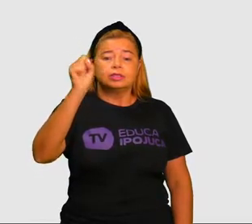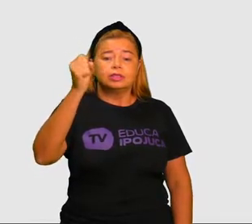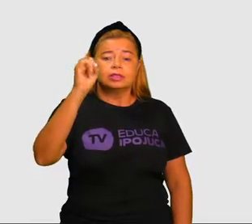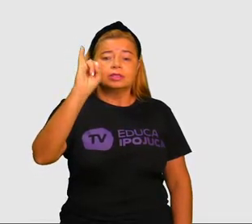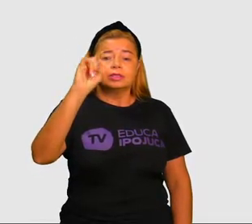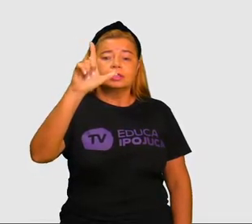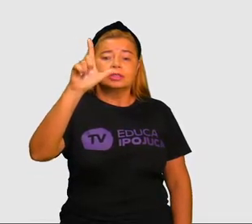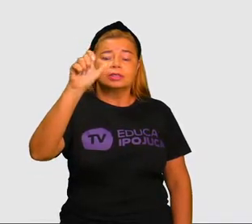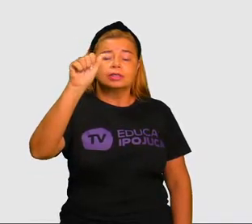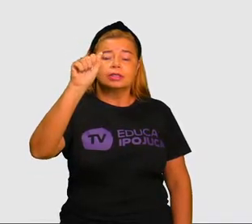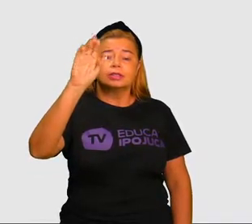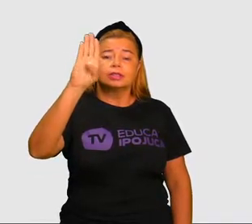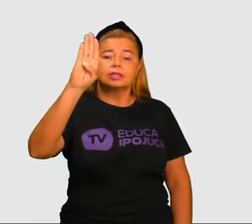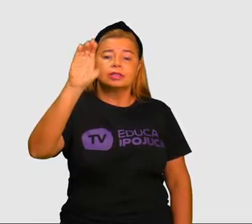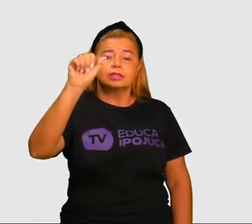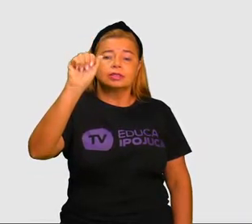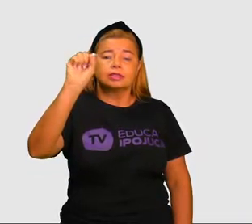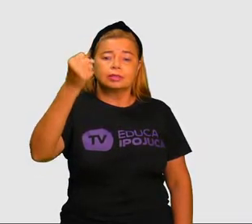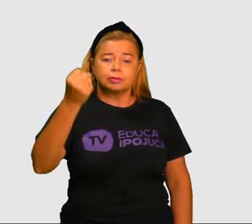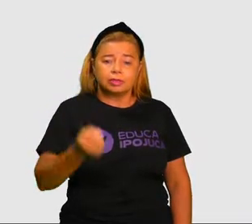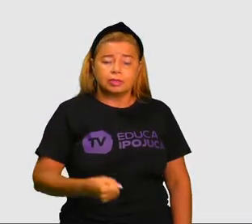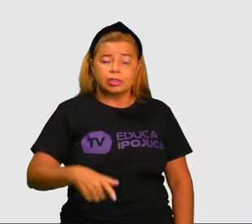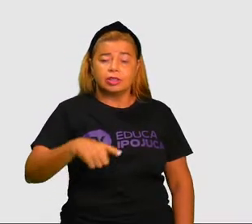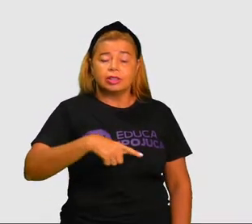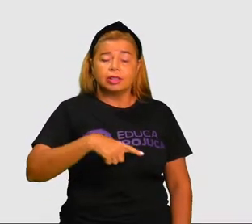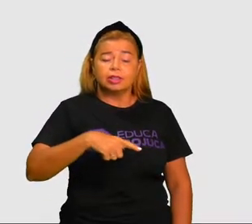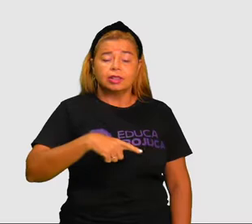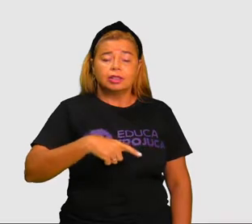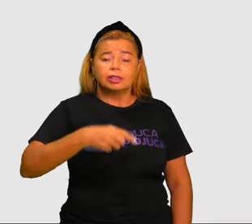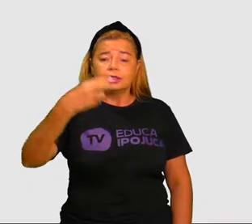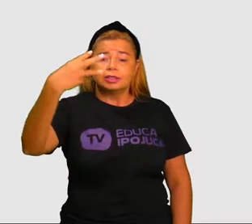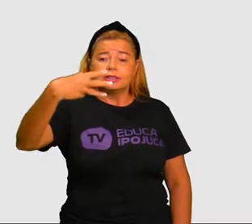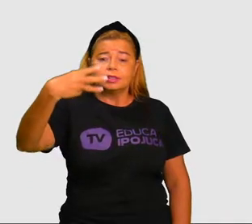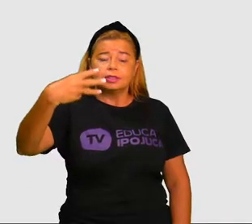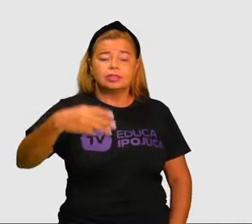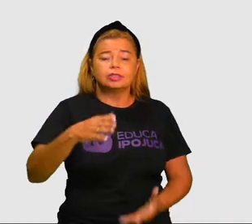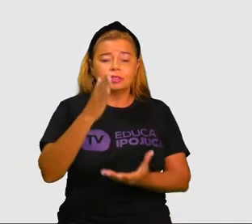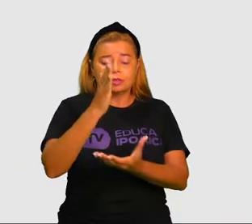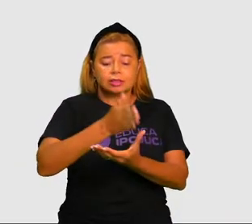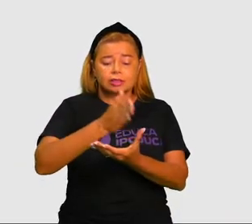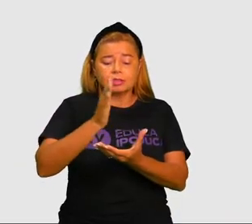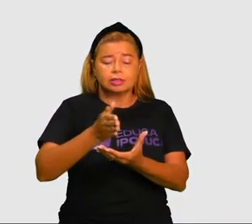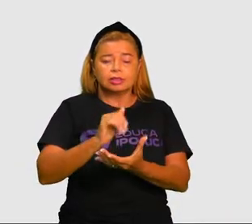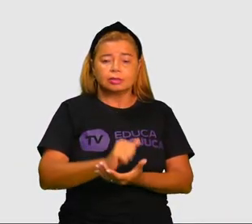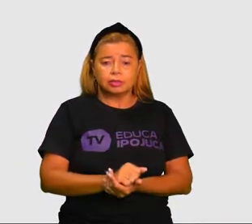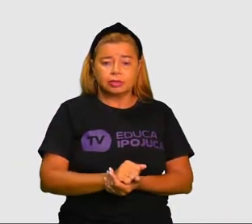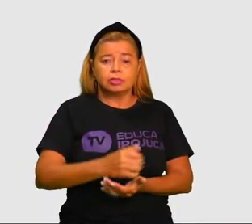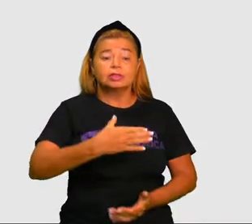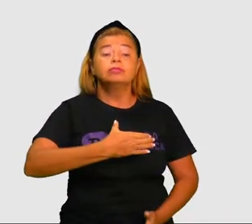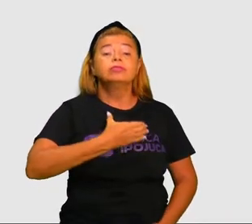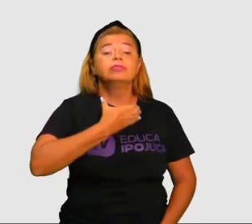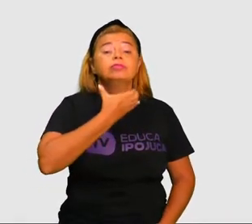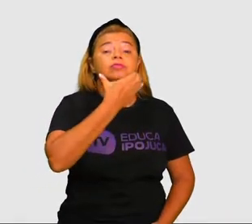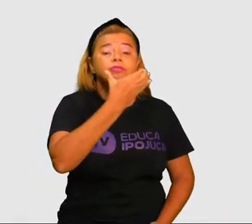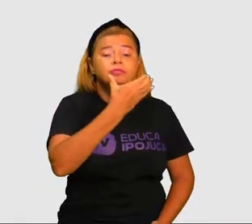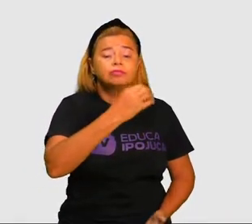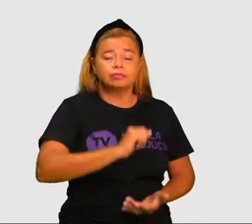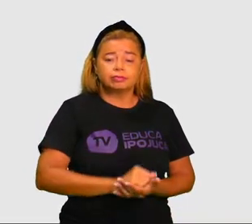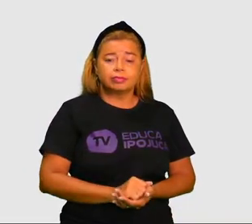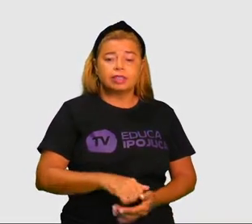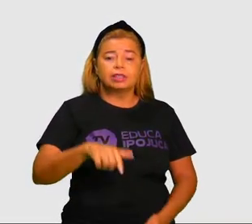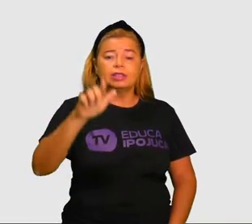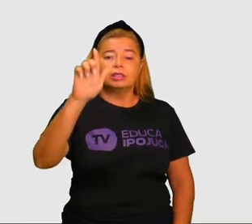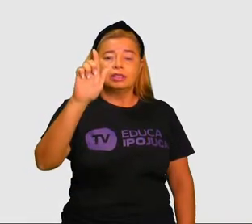Três sílabas. Girafa. Ó. Gi-ra-fa.